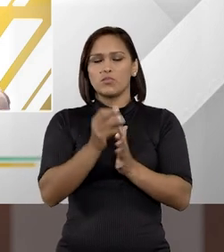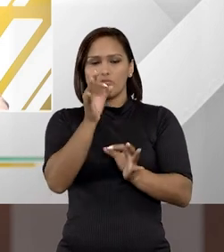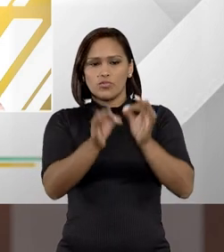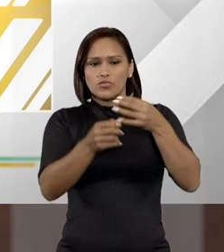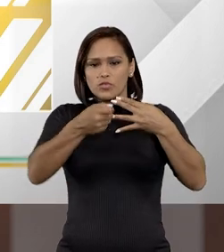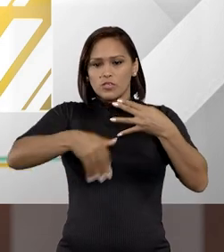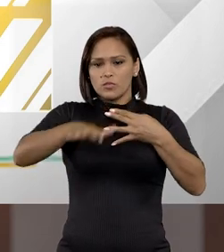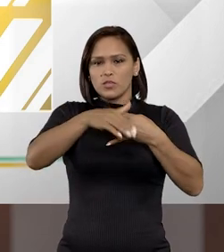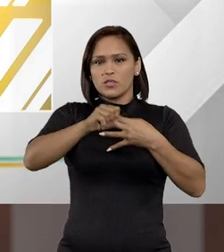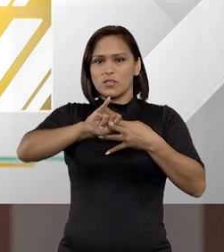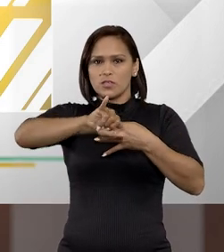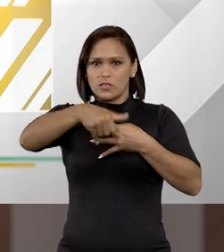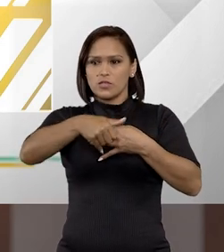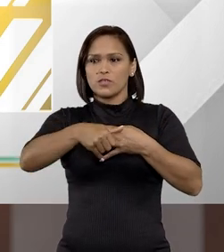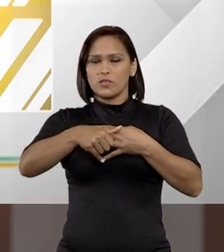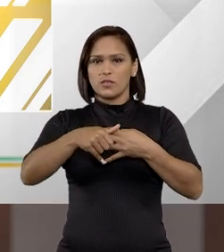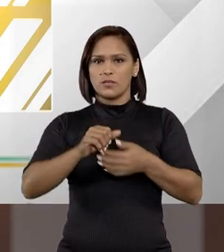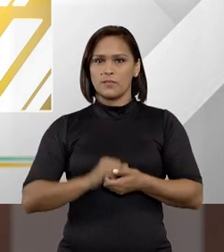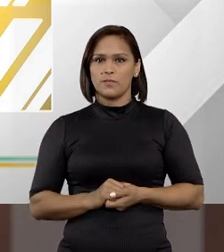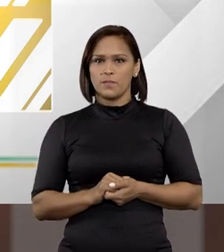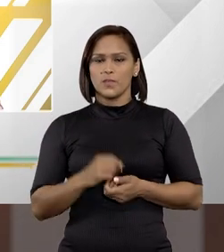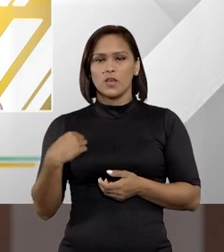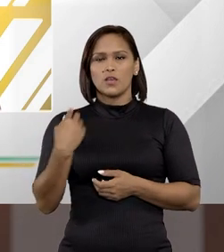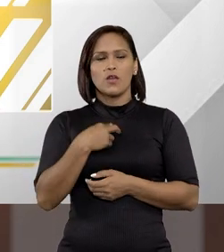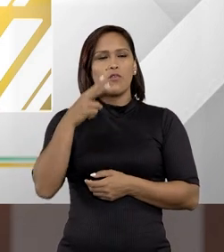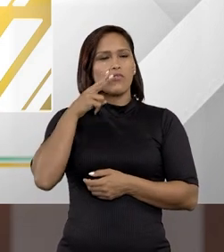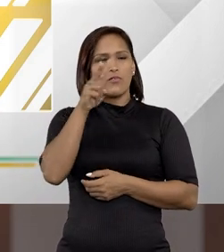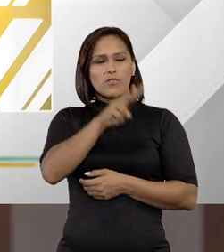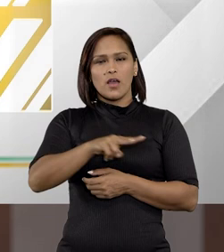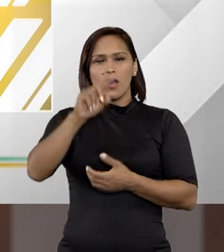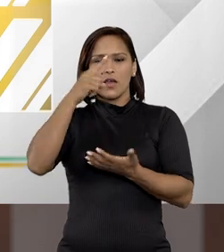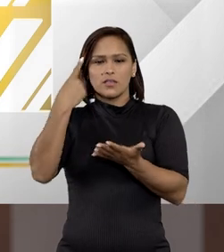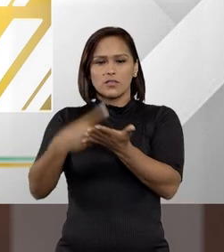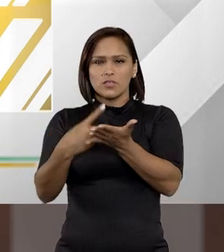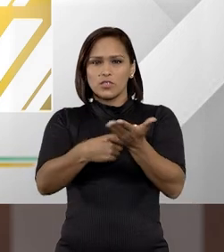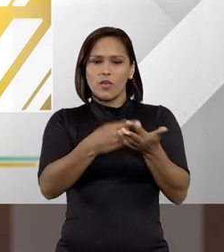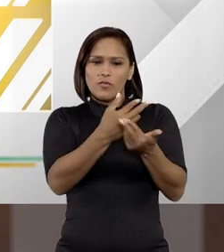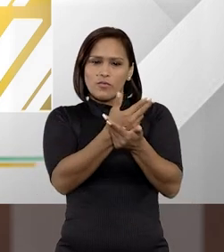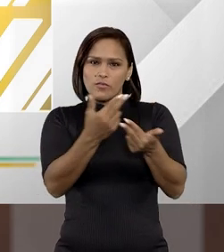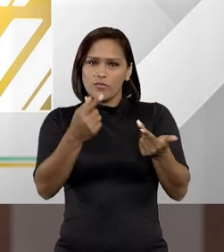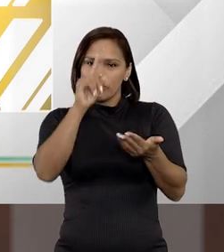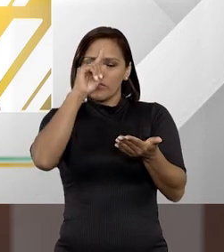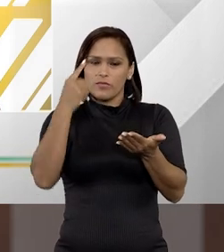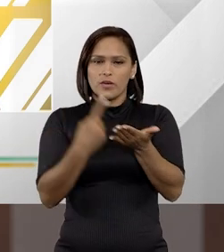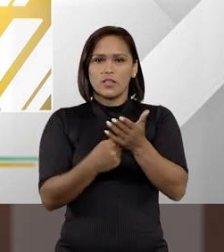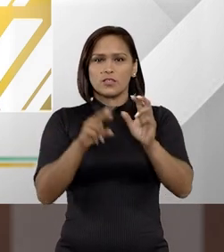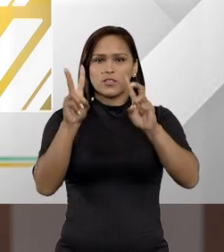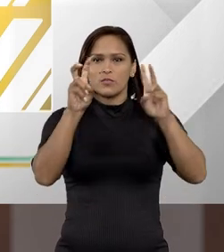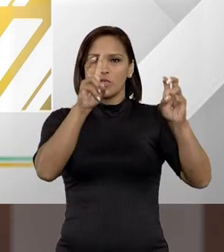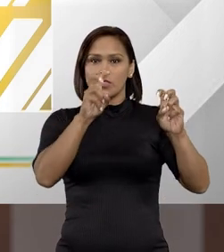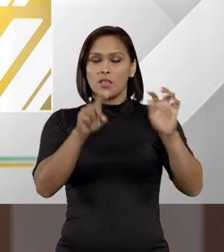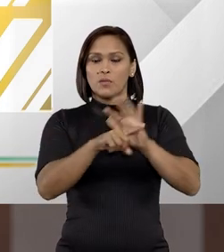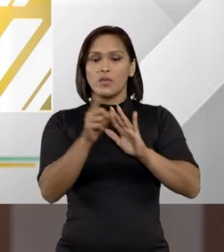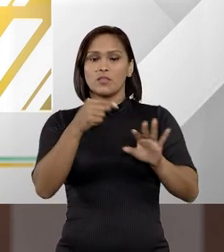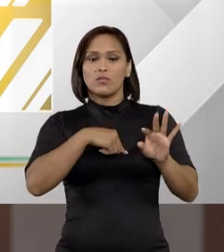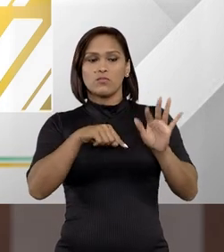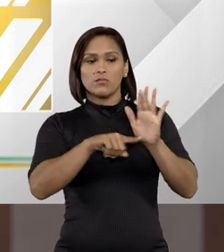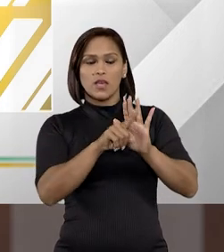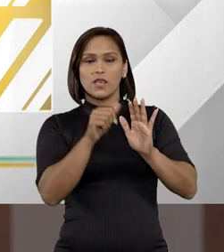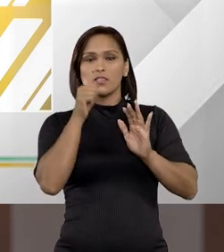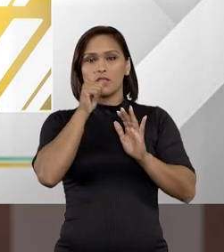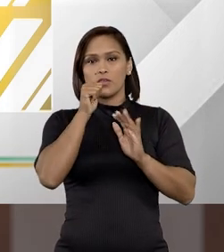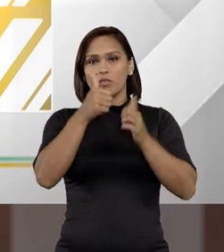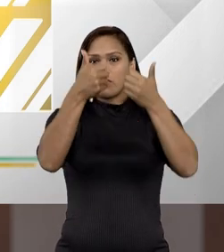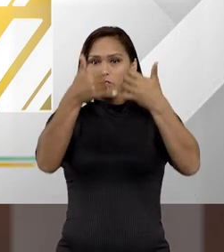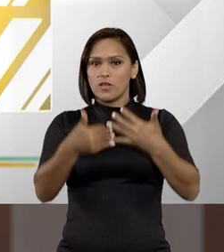na jurisprudência do STJ. Nós vemos aí diversas decisões do STJ sobre esse assunto. Então, essa questão que